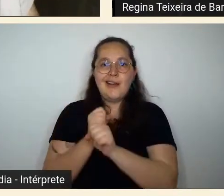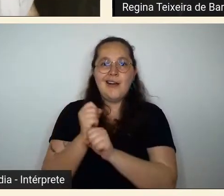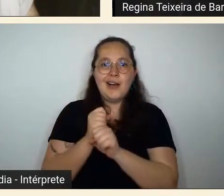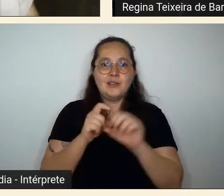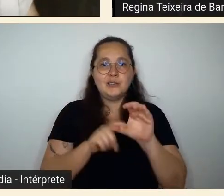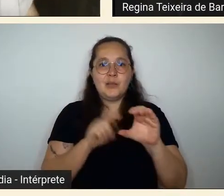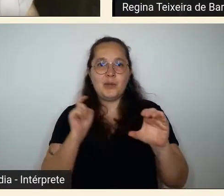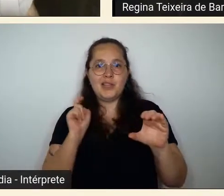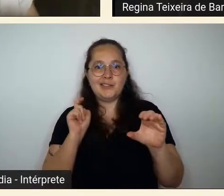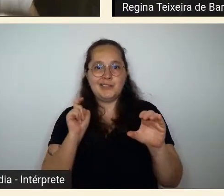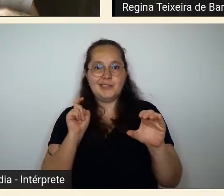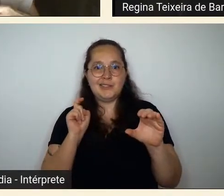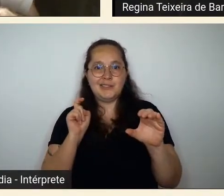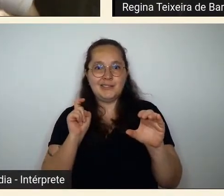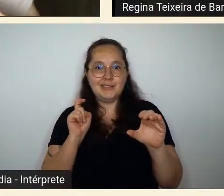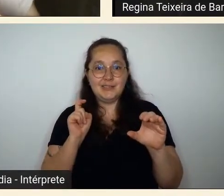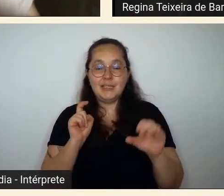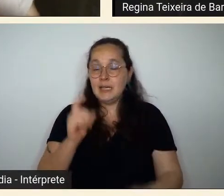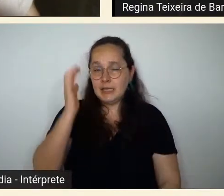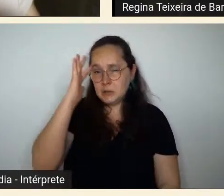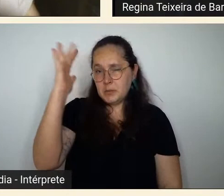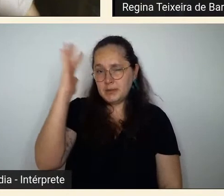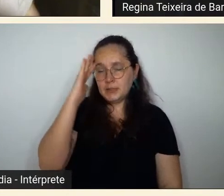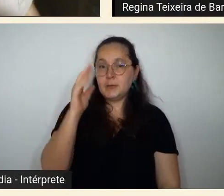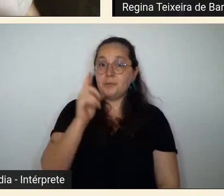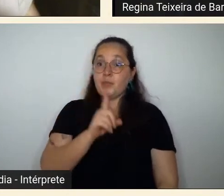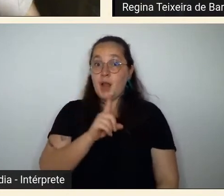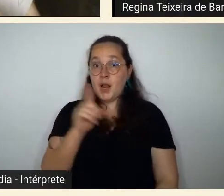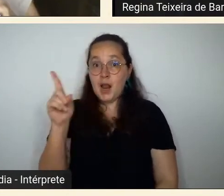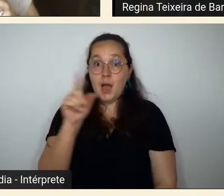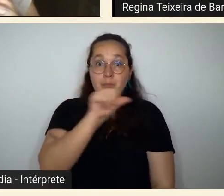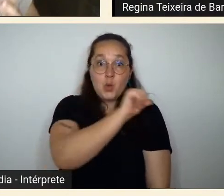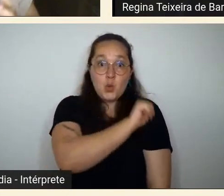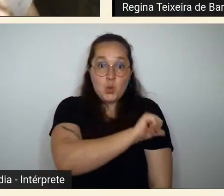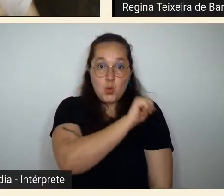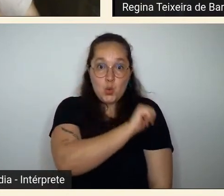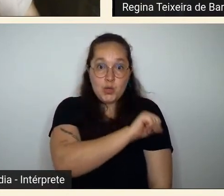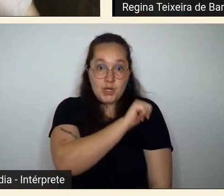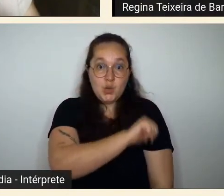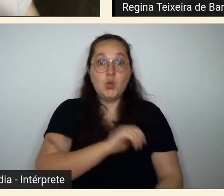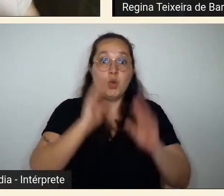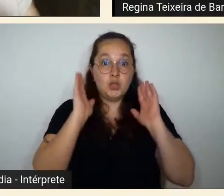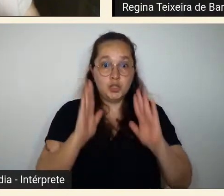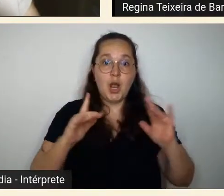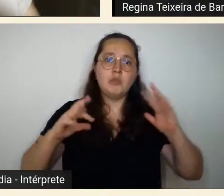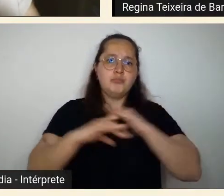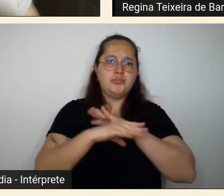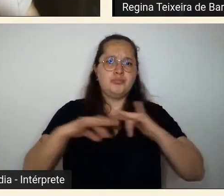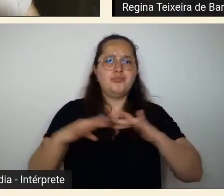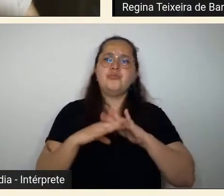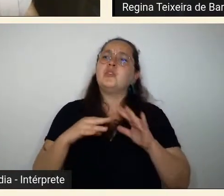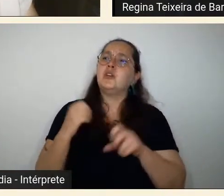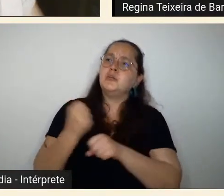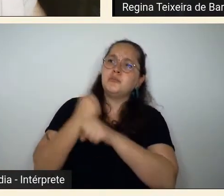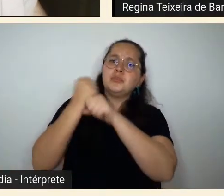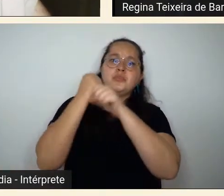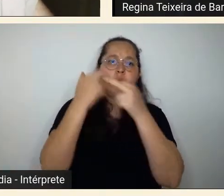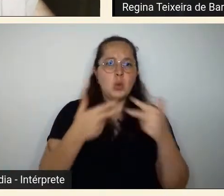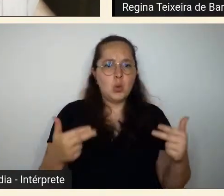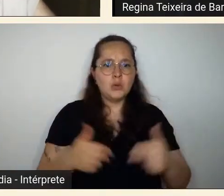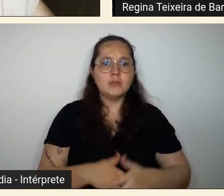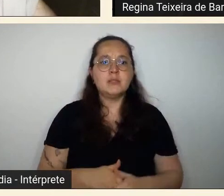então se o Rio de Janeiro urbanisticamente se preparava para esse evento inclusive prevendo